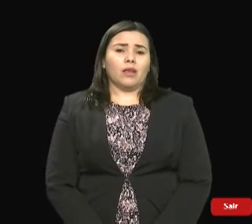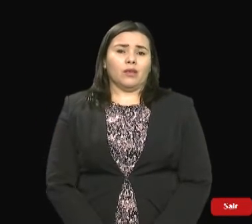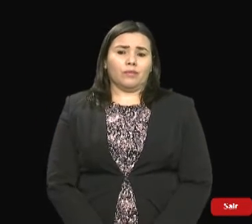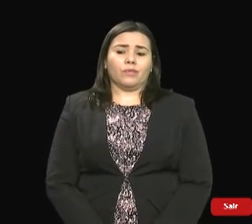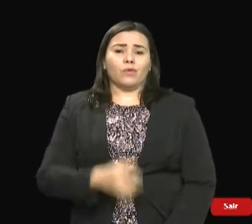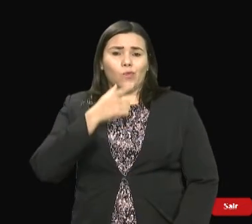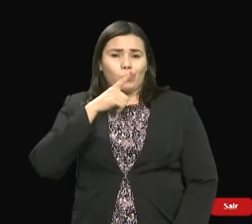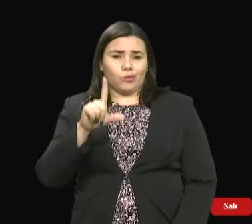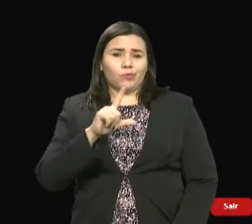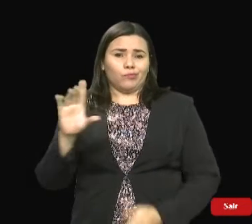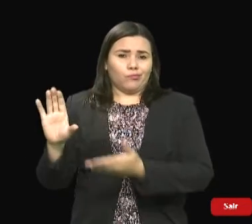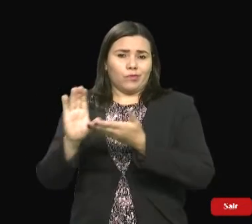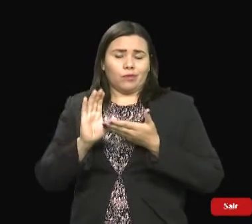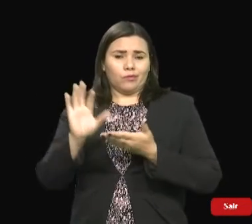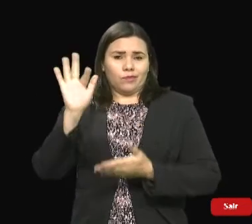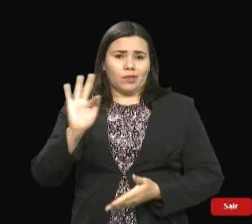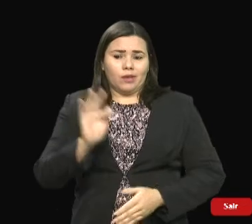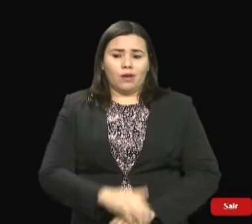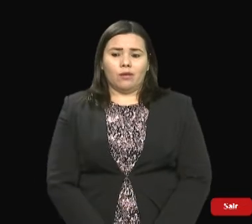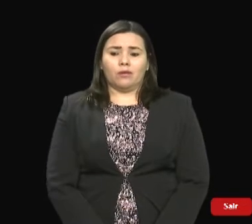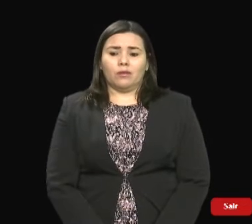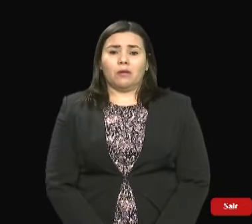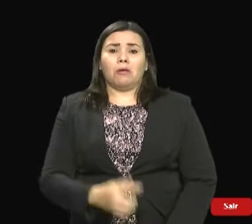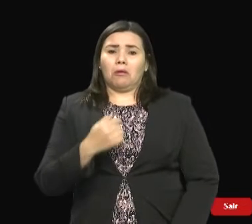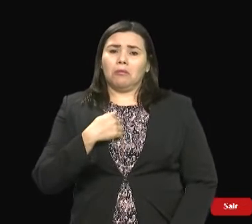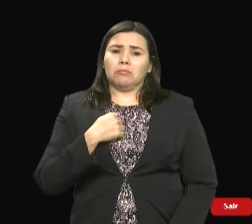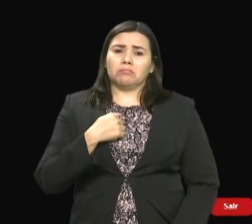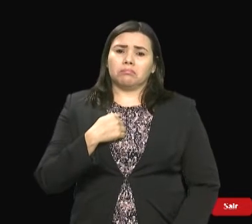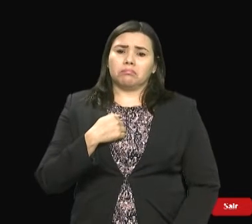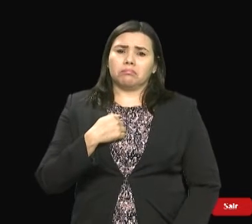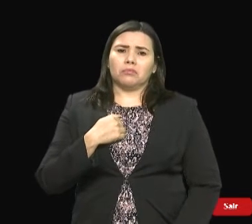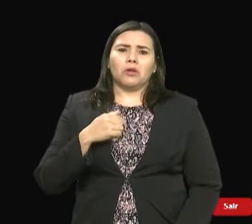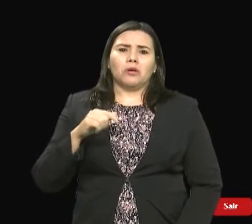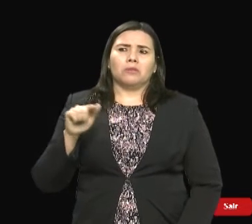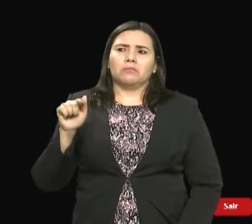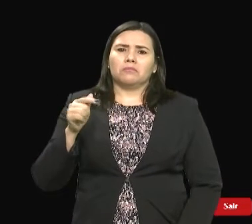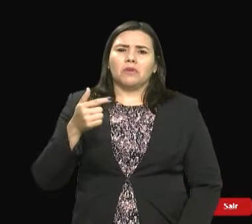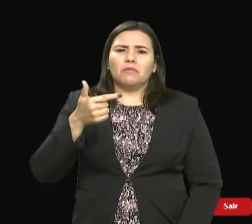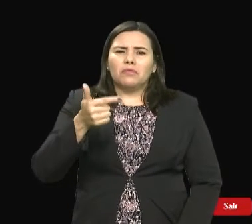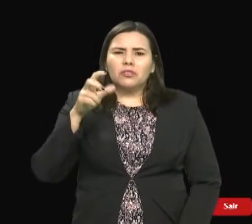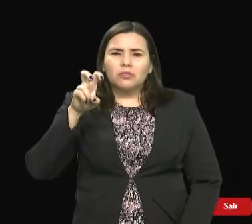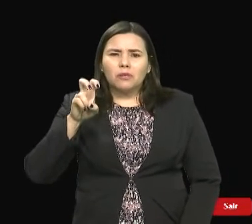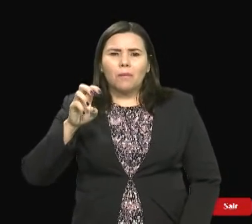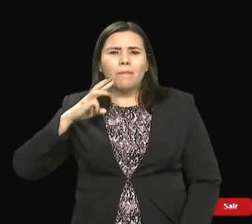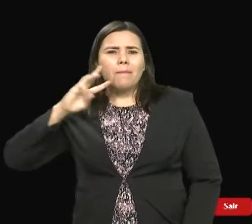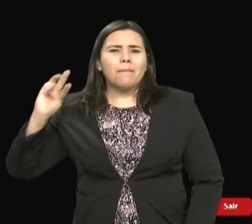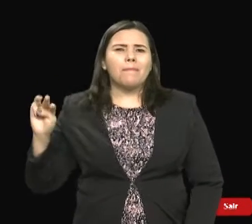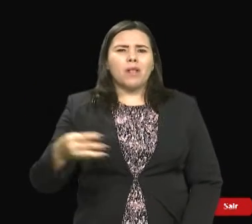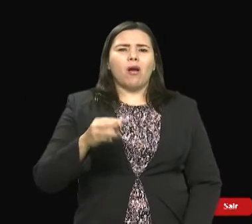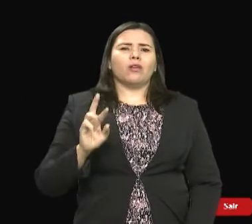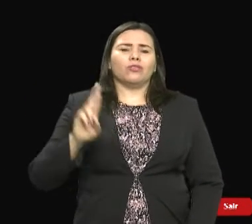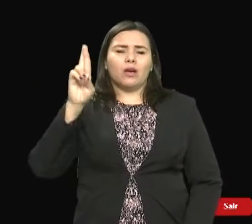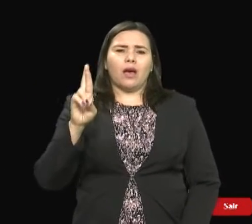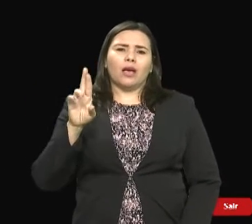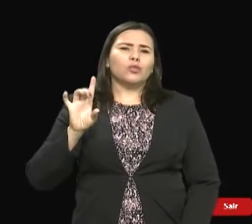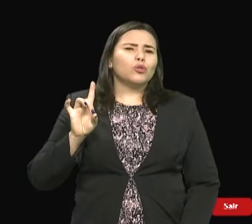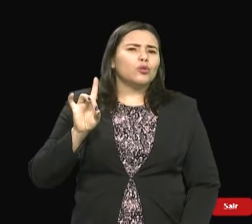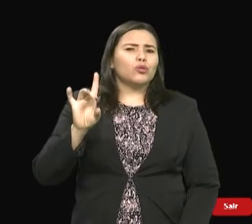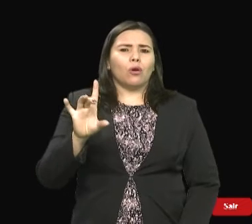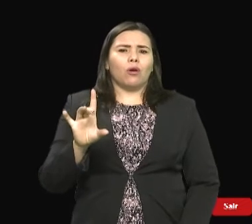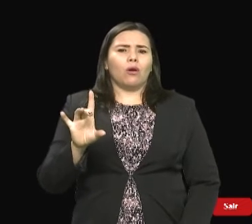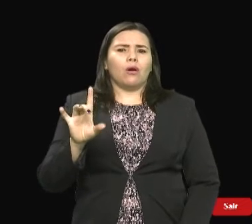desafios de custeio que nós temos aqui no Maranhão. R$ 25 milhões para o governo do Maranhão fazer um centro de convenções